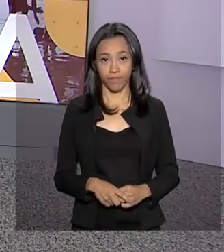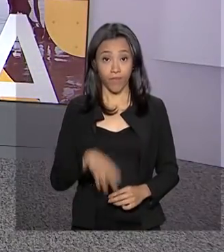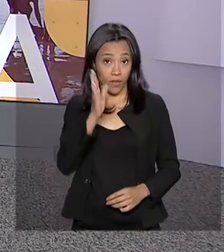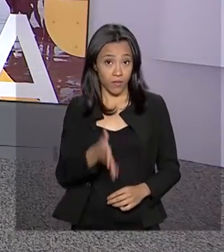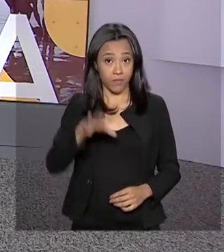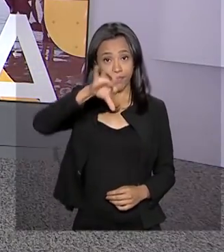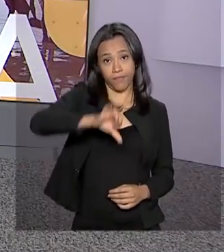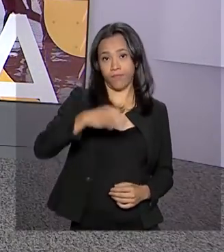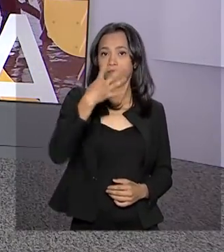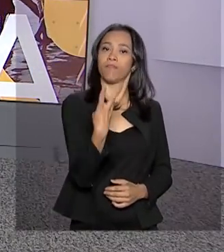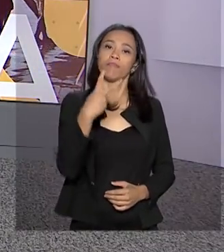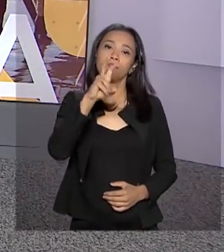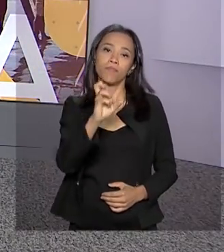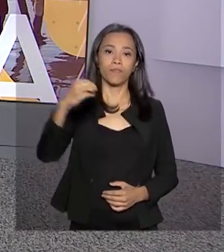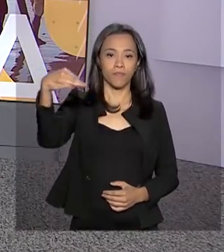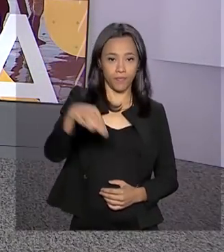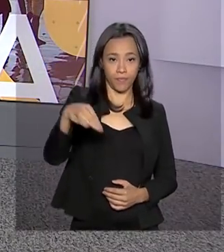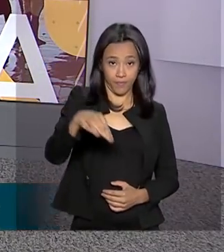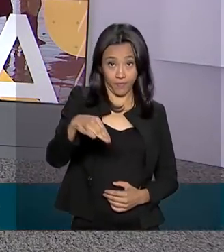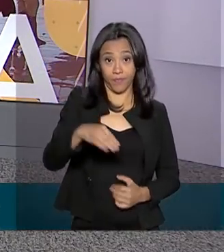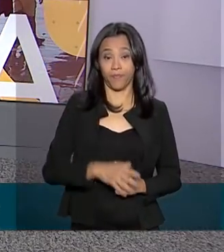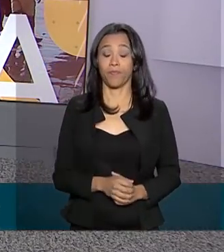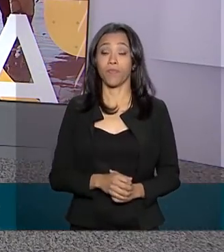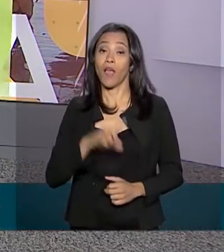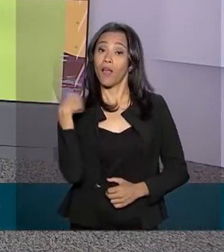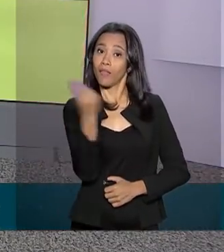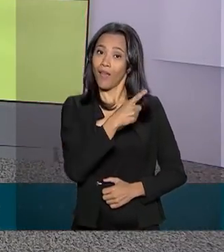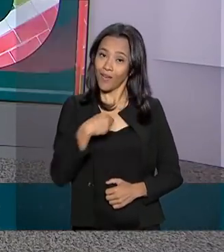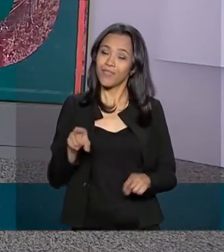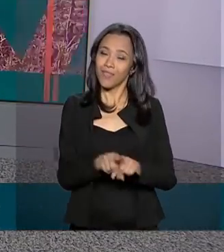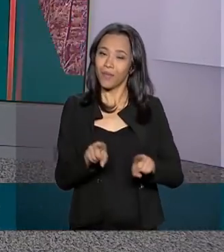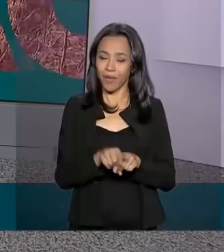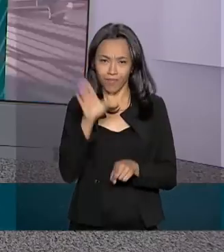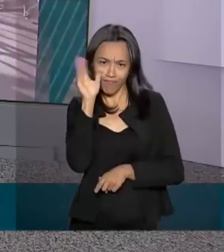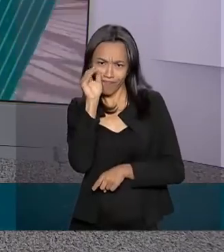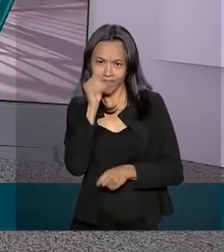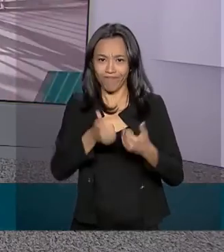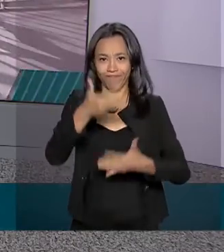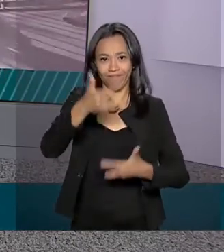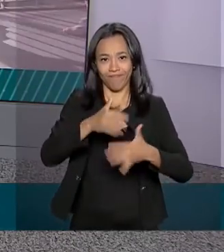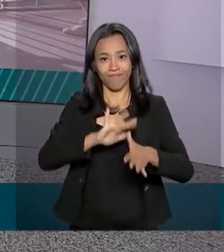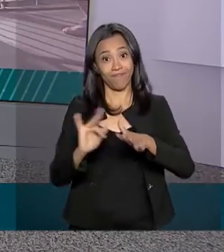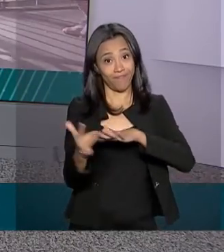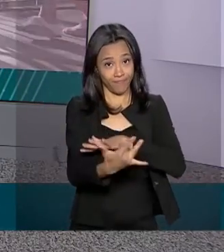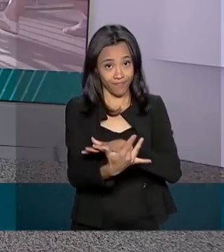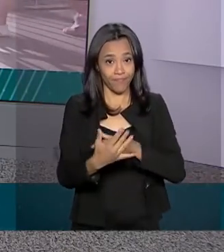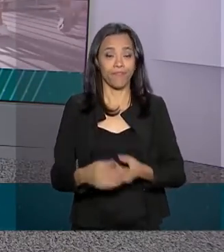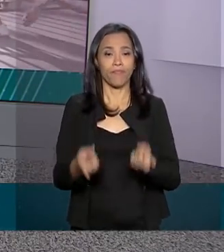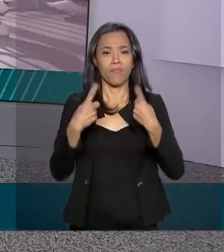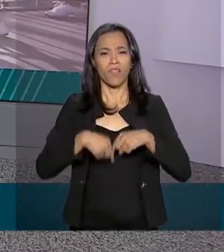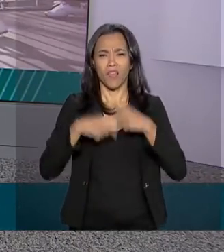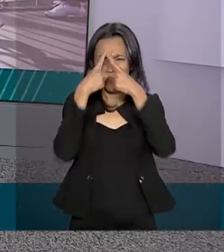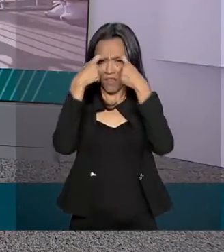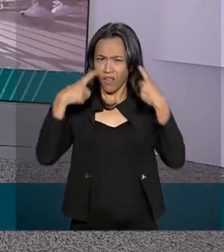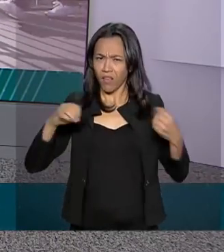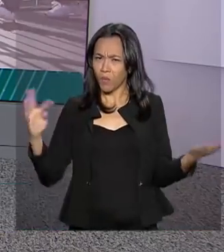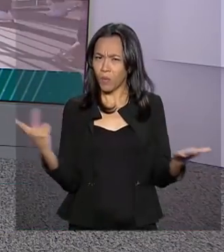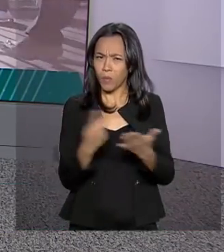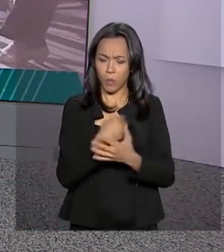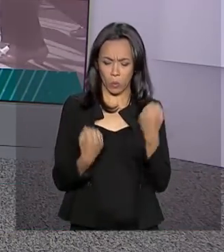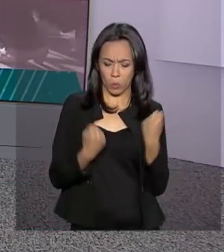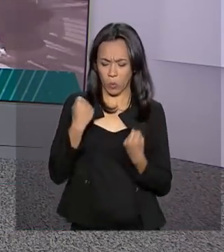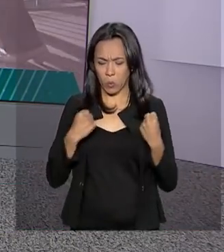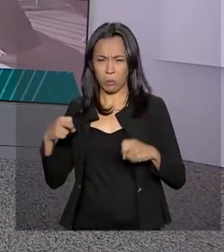São 9 horas e 45 minutos. Estamos ao vivo também pelas nossas redes sociais. A violência no trânsito é um dos